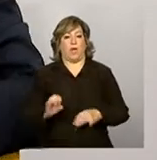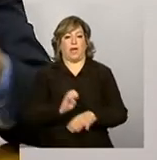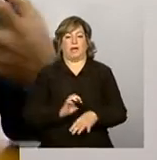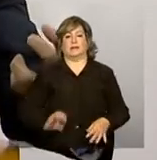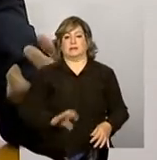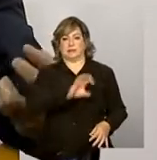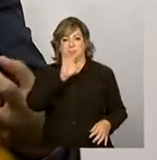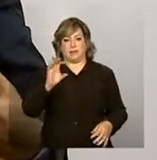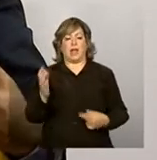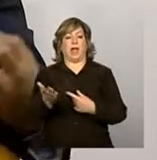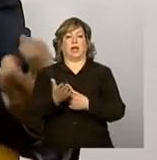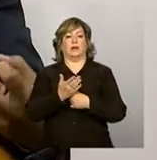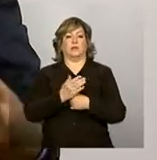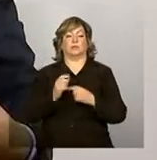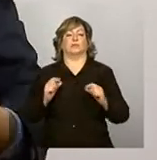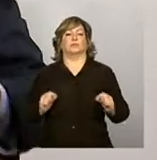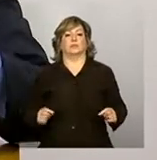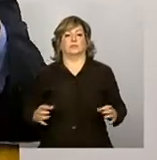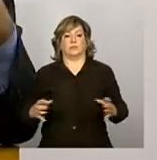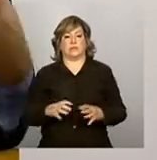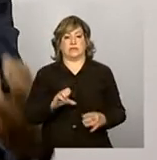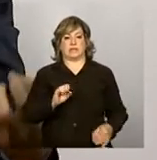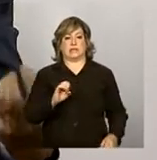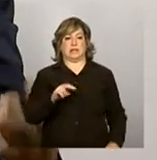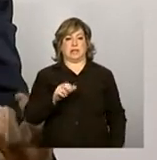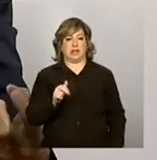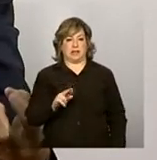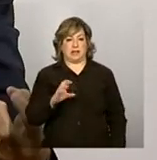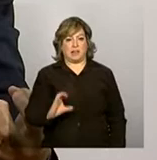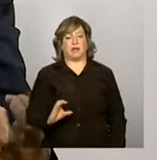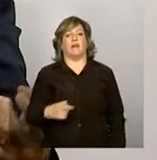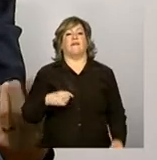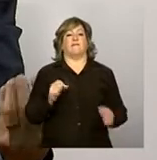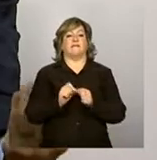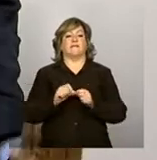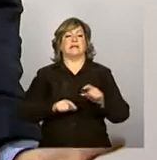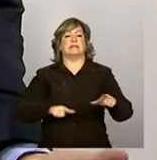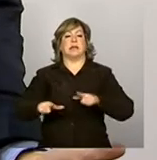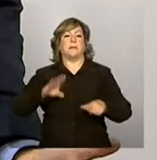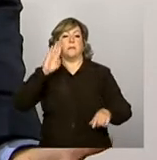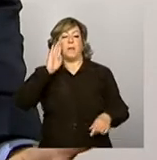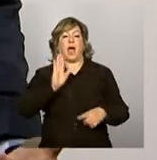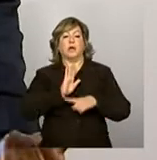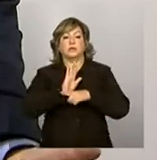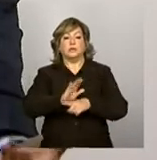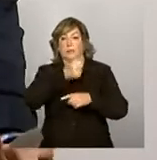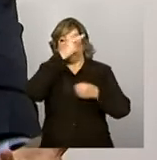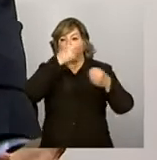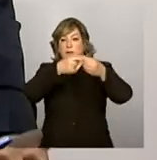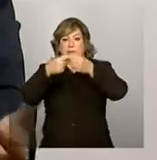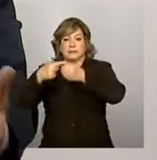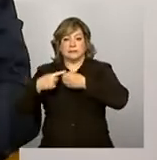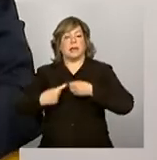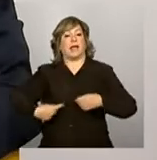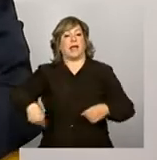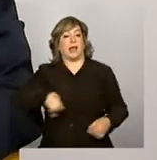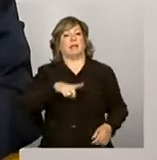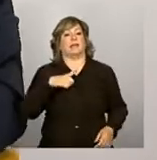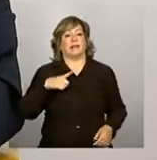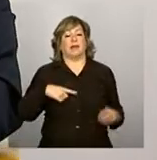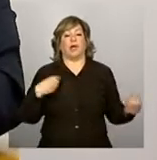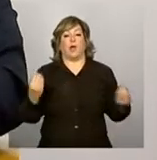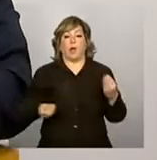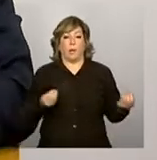braço remoto da Senar, que elas fazem um trabalho fundamental de apoio aos municípios. Então, elas tendo condição,